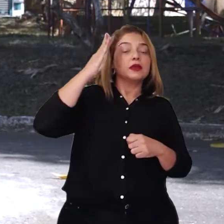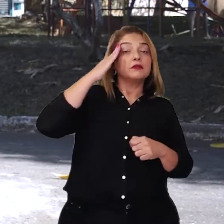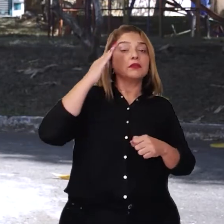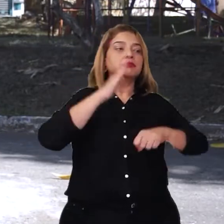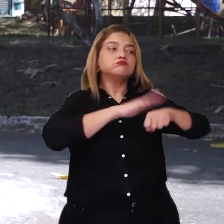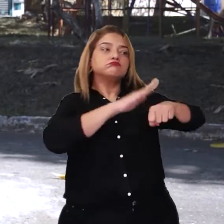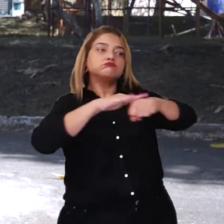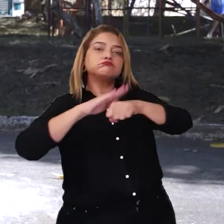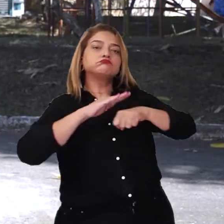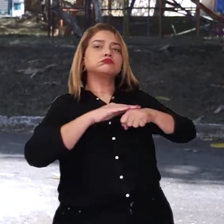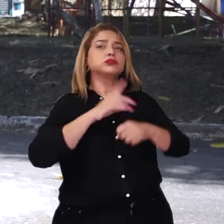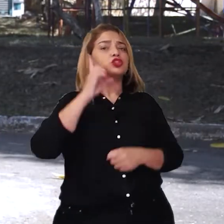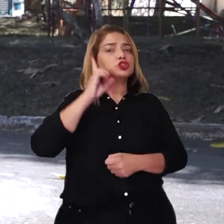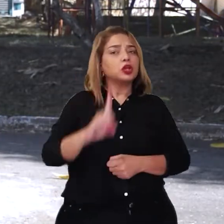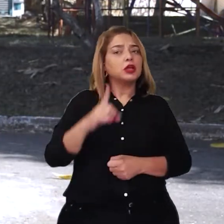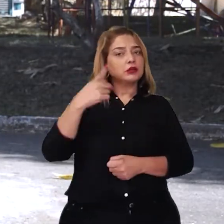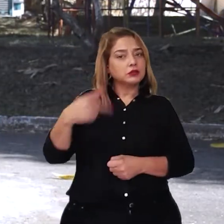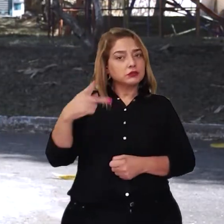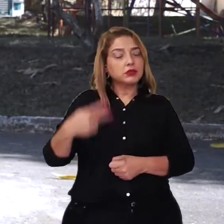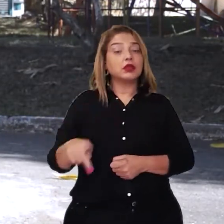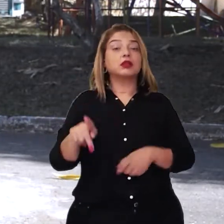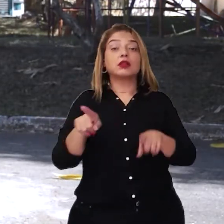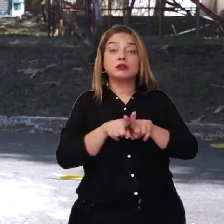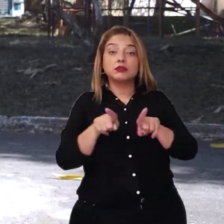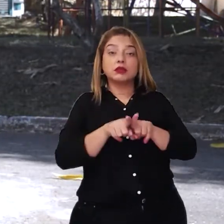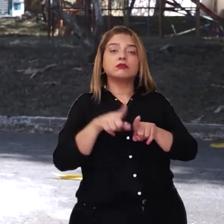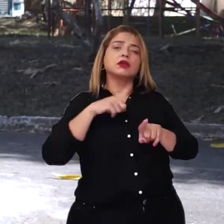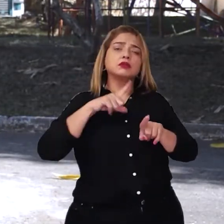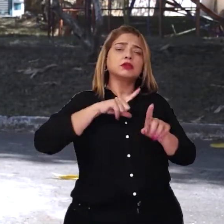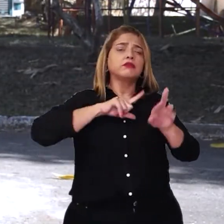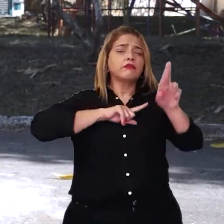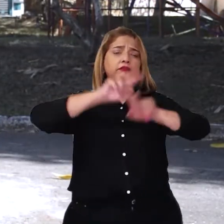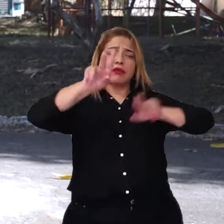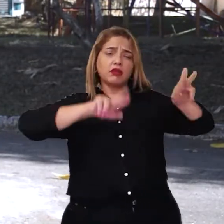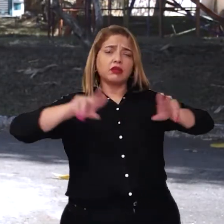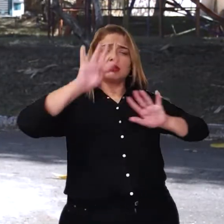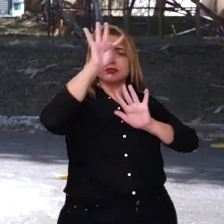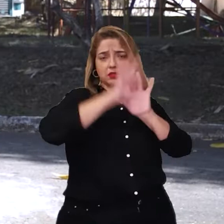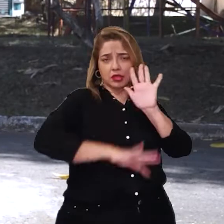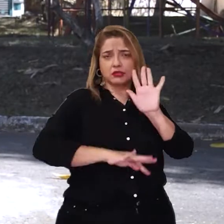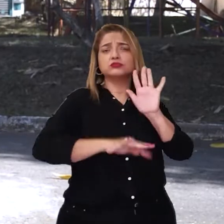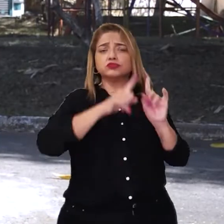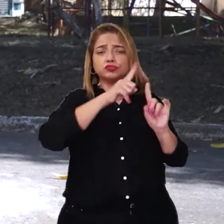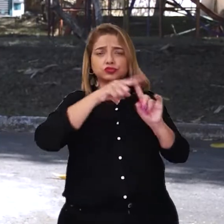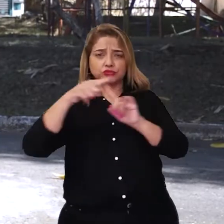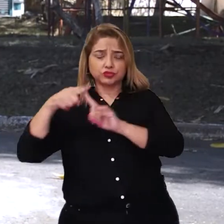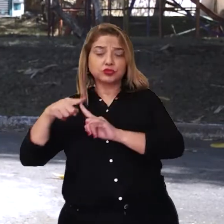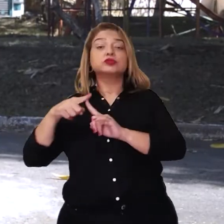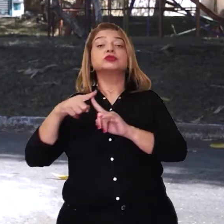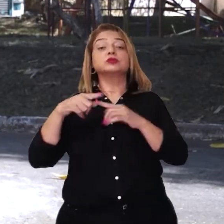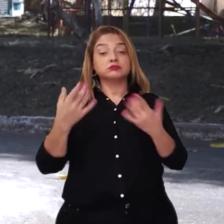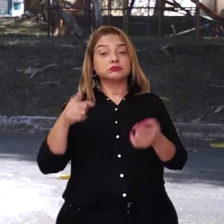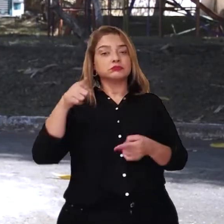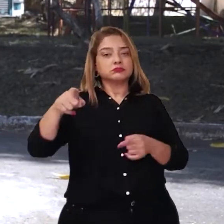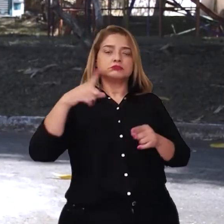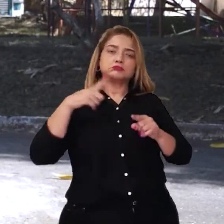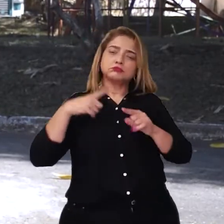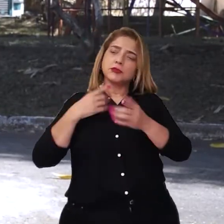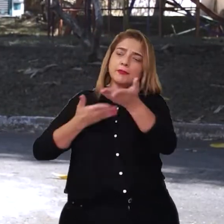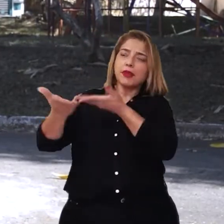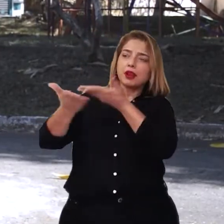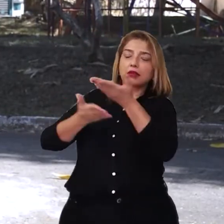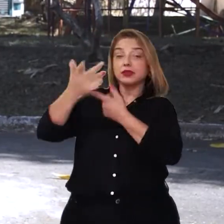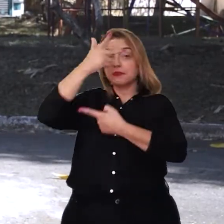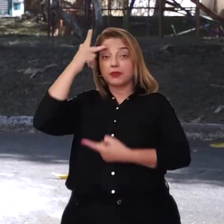possam exercer seus direitos e que envolvam os diferentes gêneros textuais. Sim, e é nas diversas interações com os outros